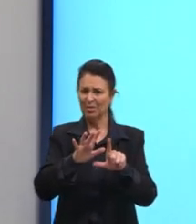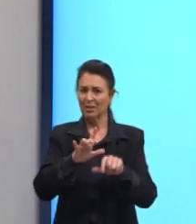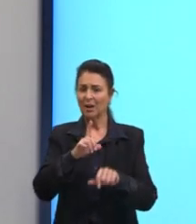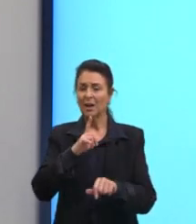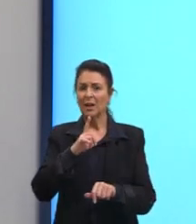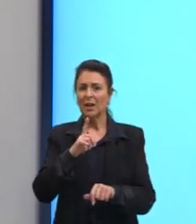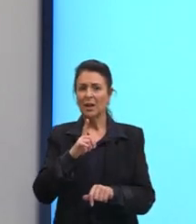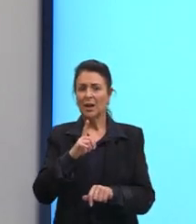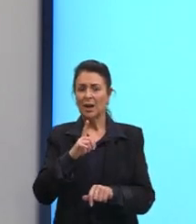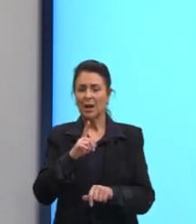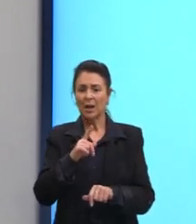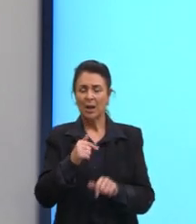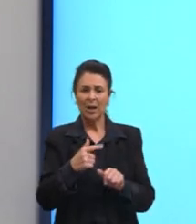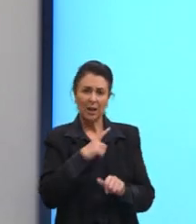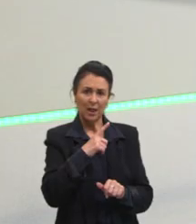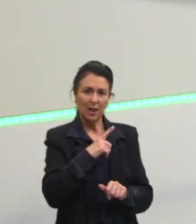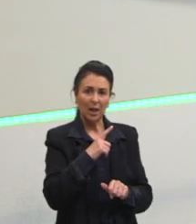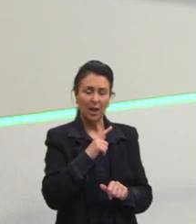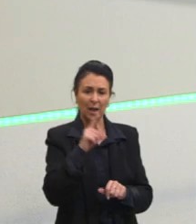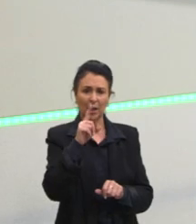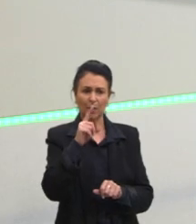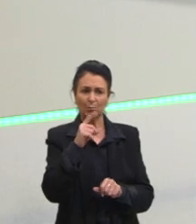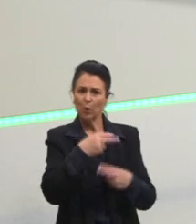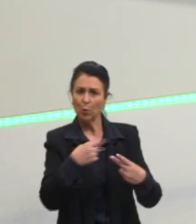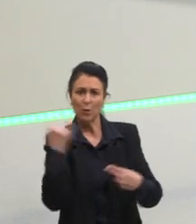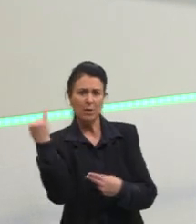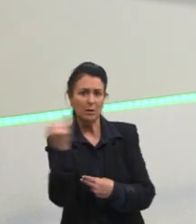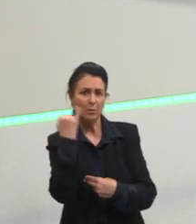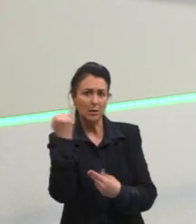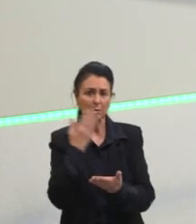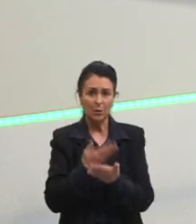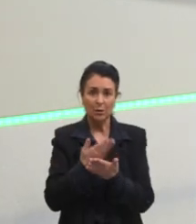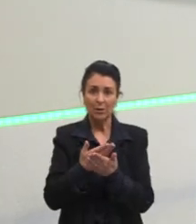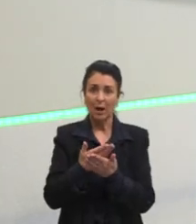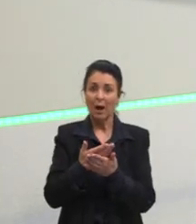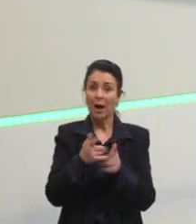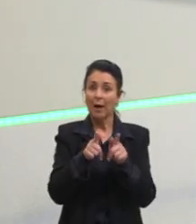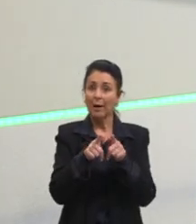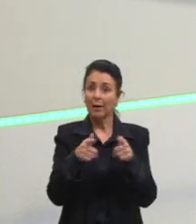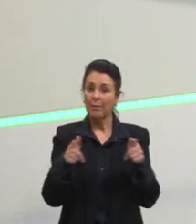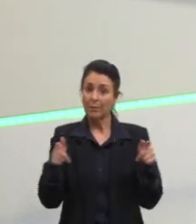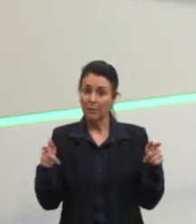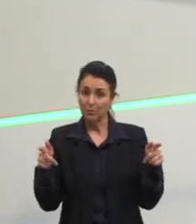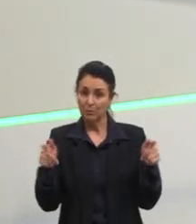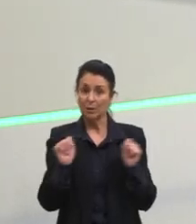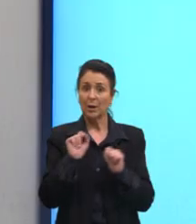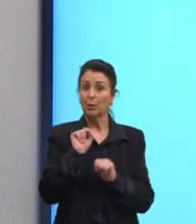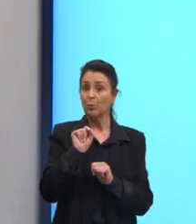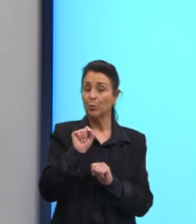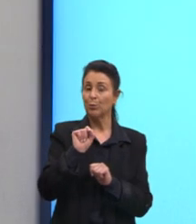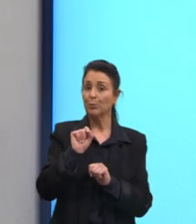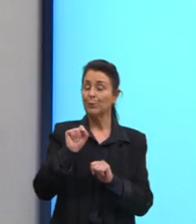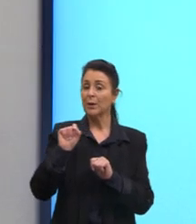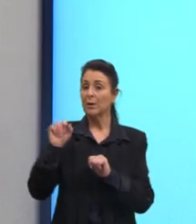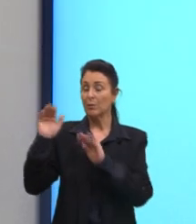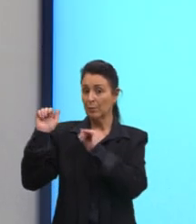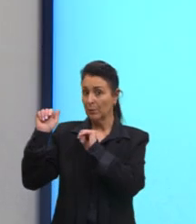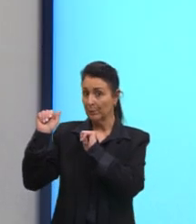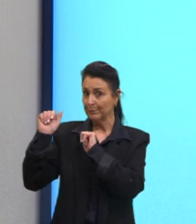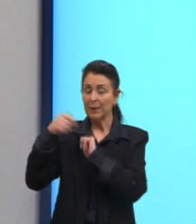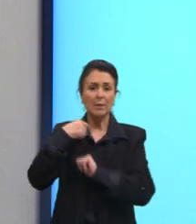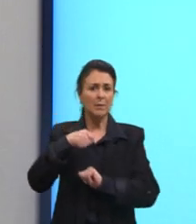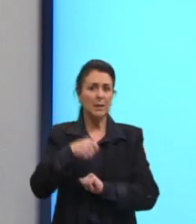mostra para vocês porque é importante aprender também, estudar também a gramática da língua espanhola. Porque aqui nós precisamos